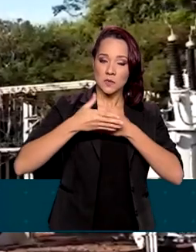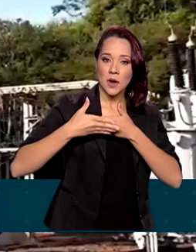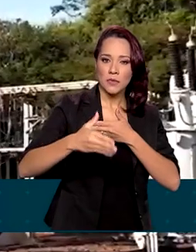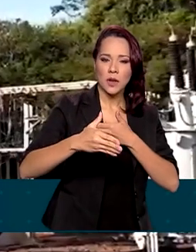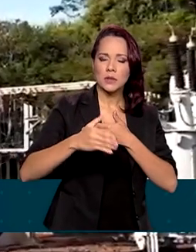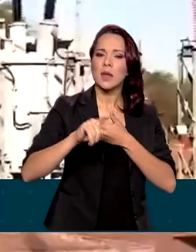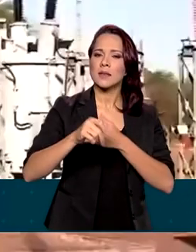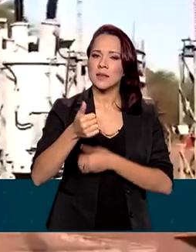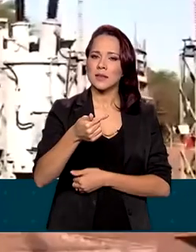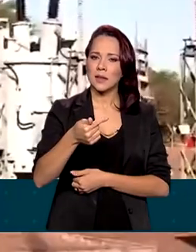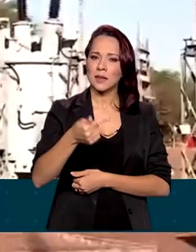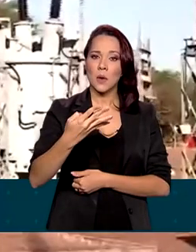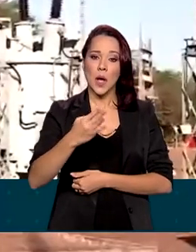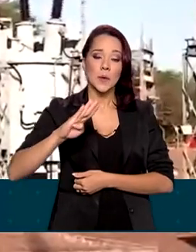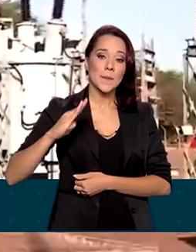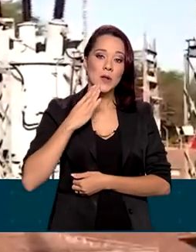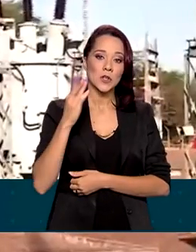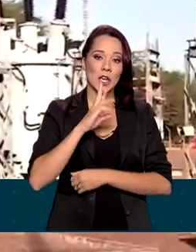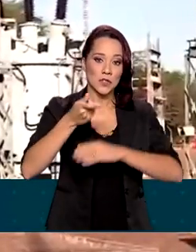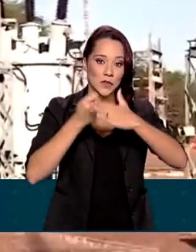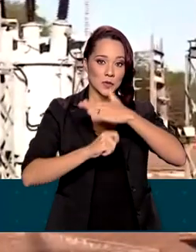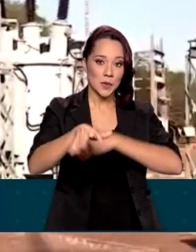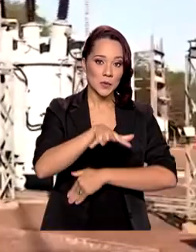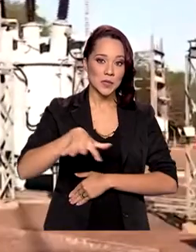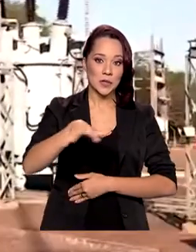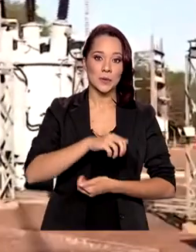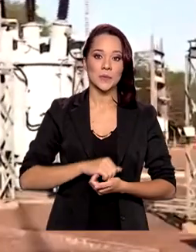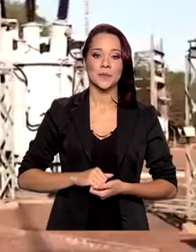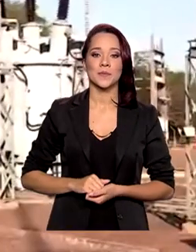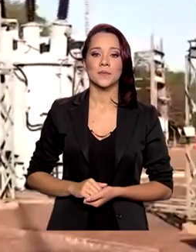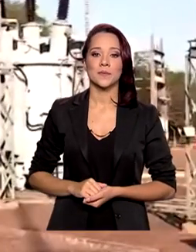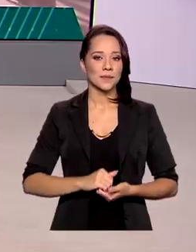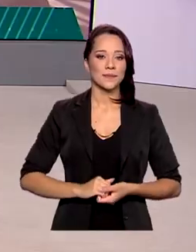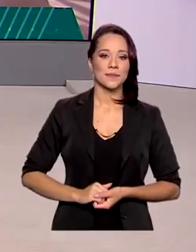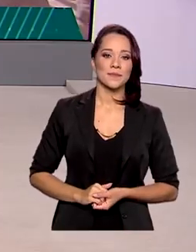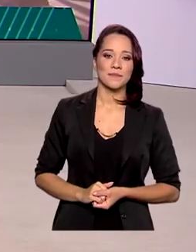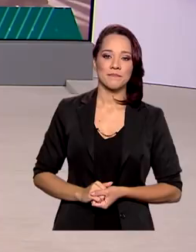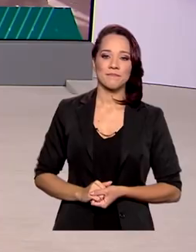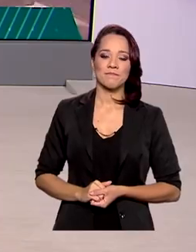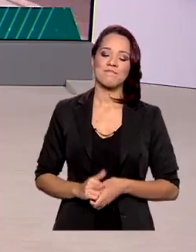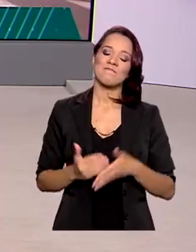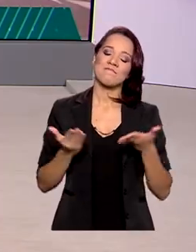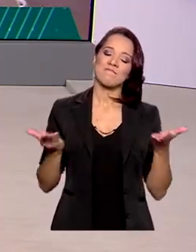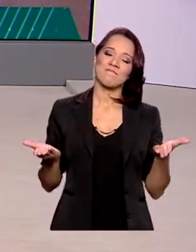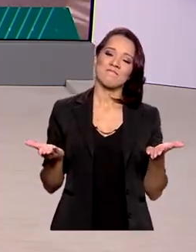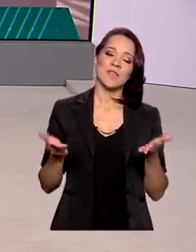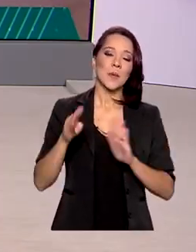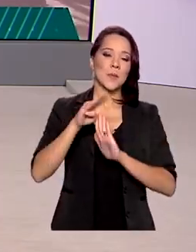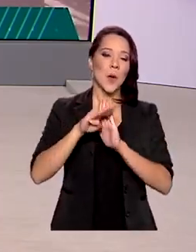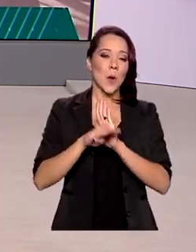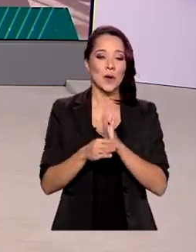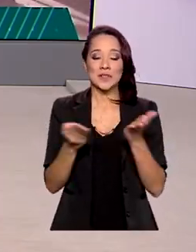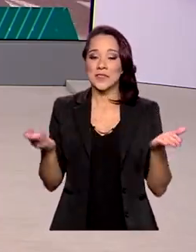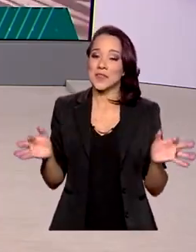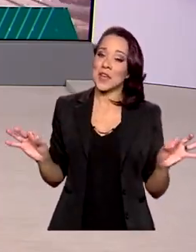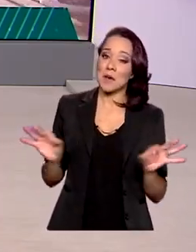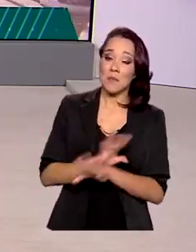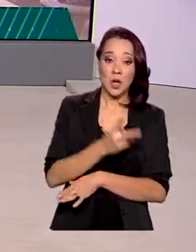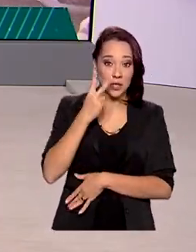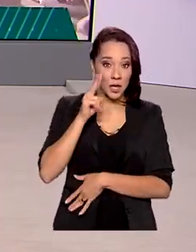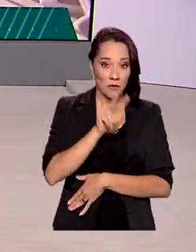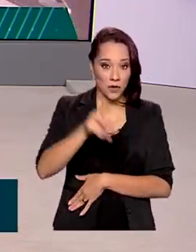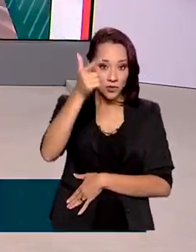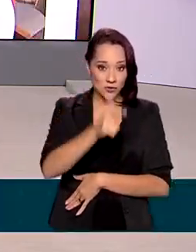74 bilhões de investimentos no setor. É isso, o Brasil em Dia termina aqui. Para rever as